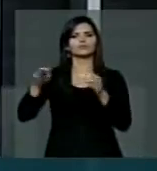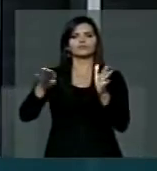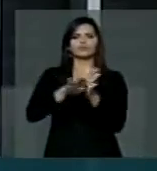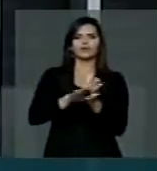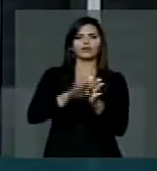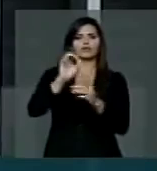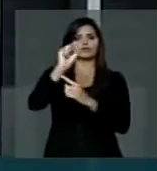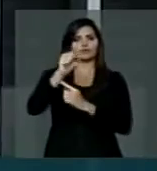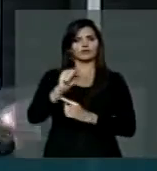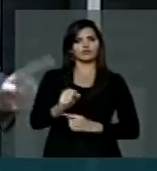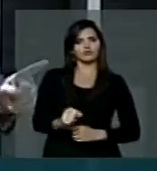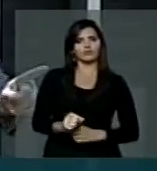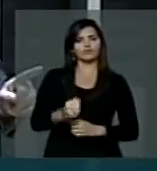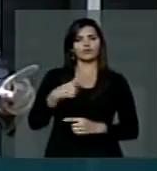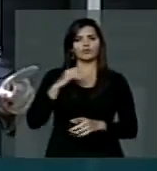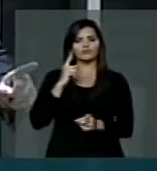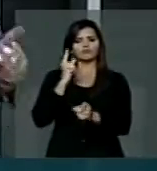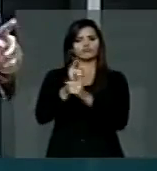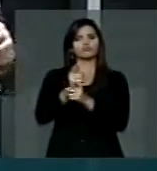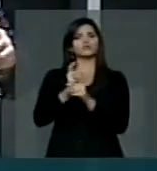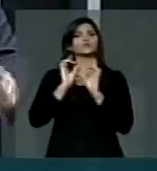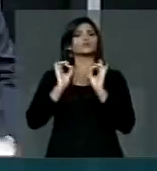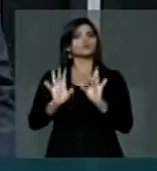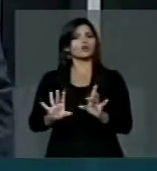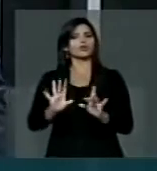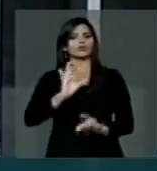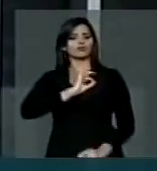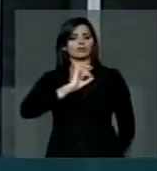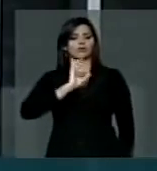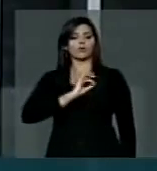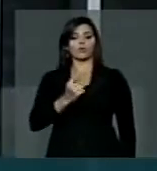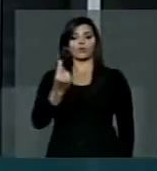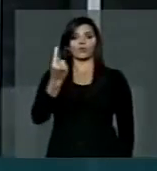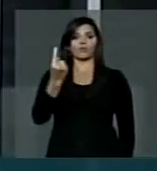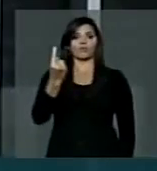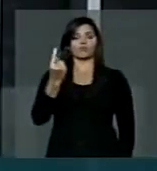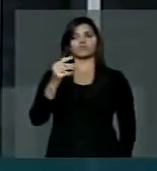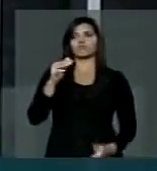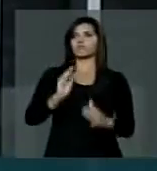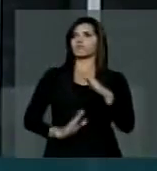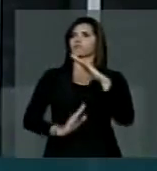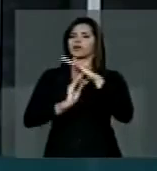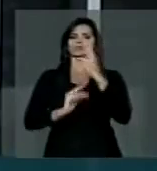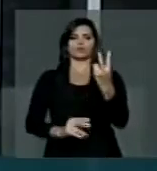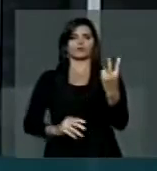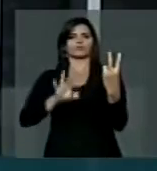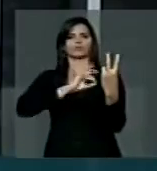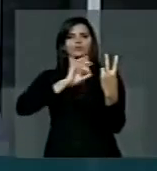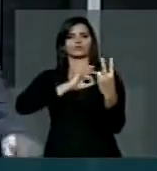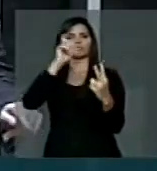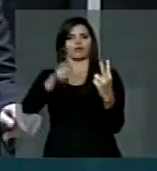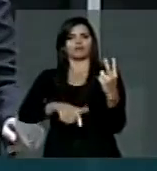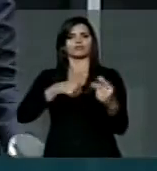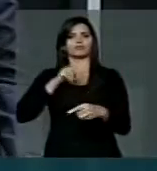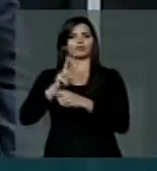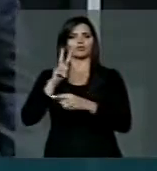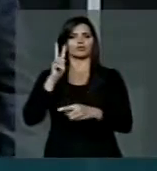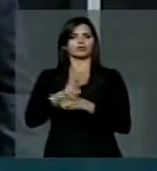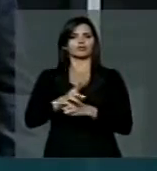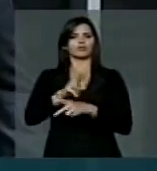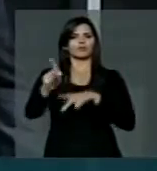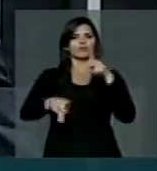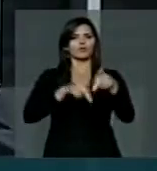do estado, senhor presidente, e encontrar apenas nas delegacias de polícia, um ou no máximo dois policiais, para dar proteção